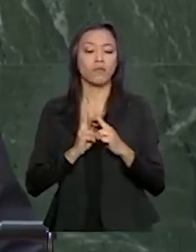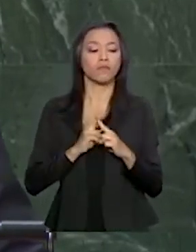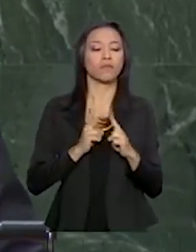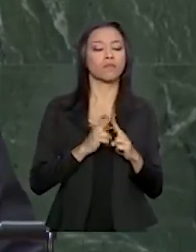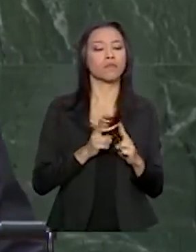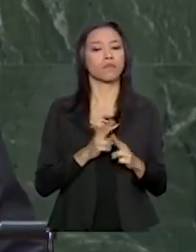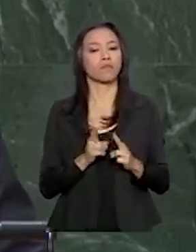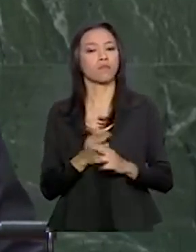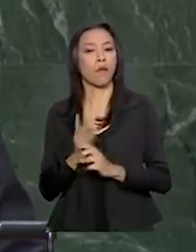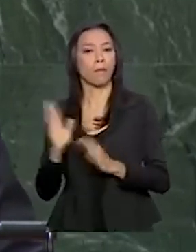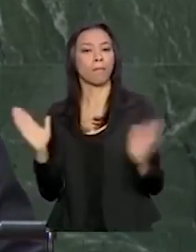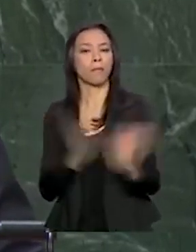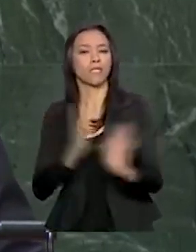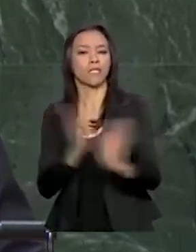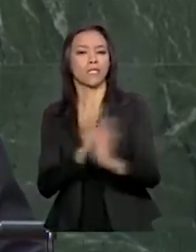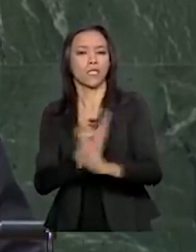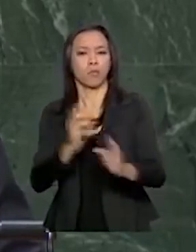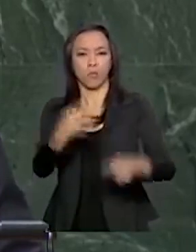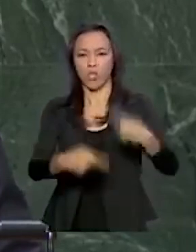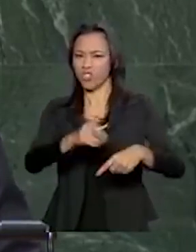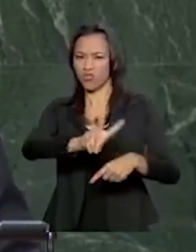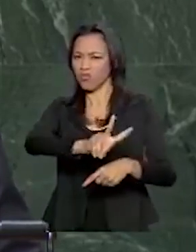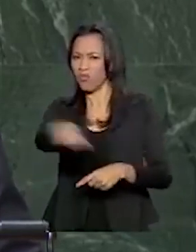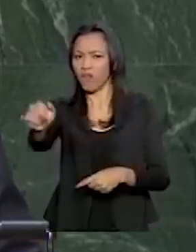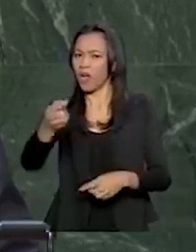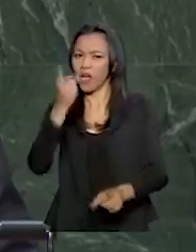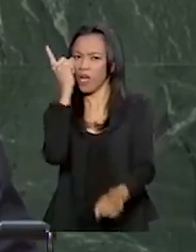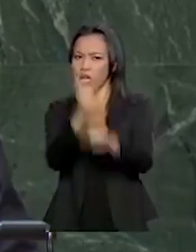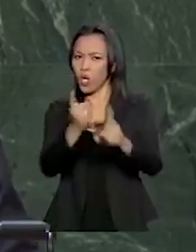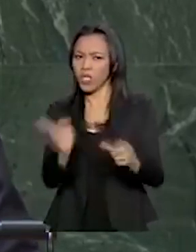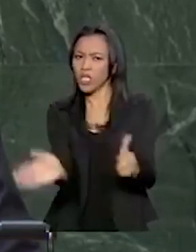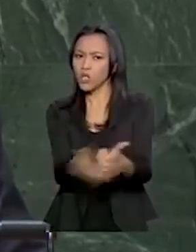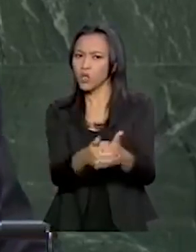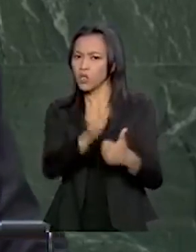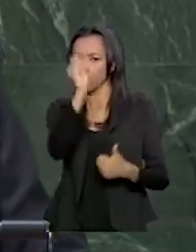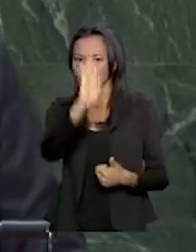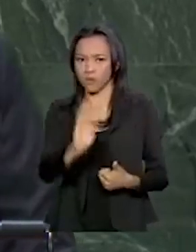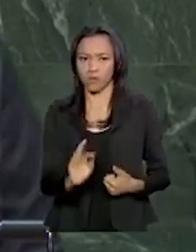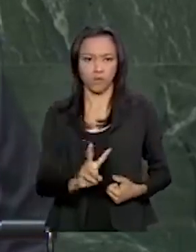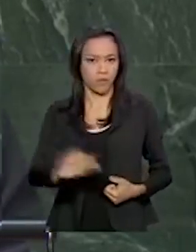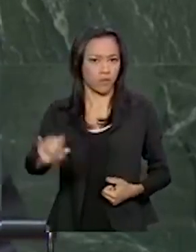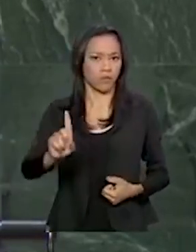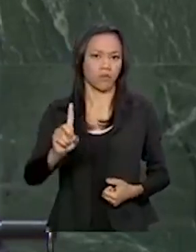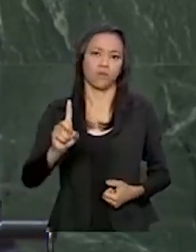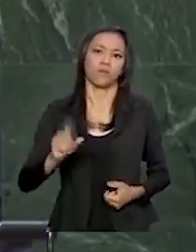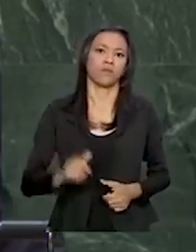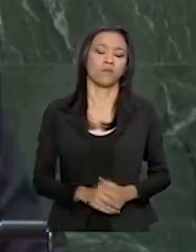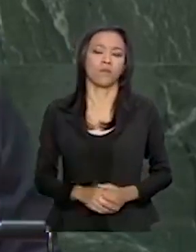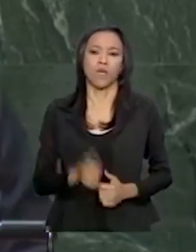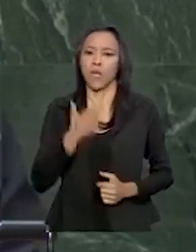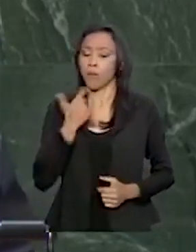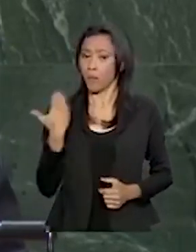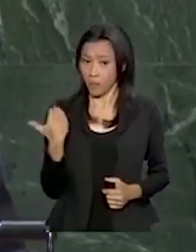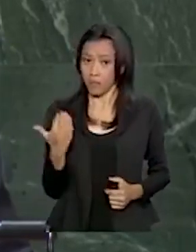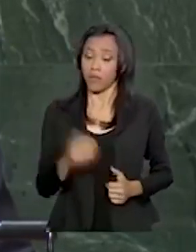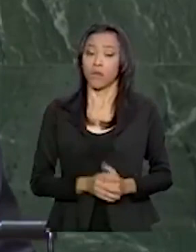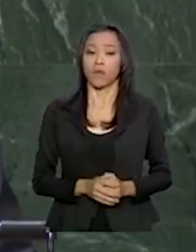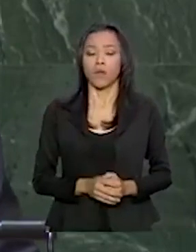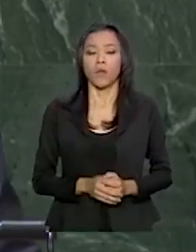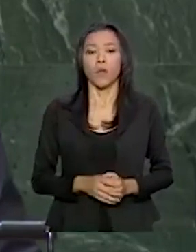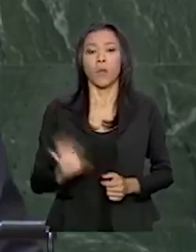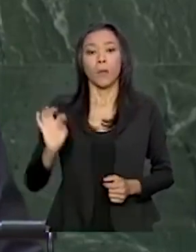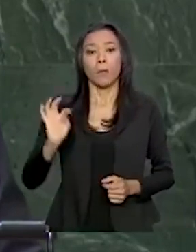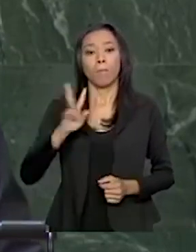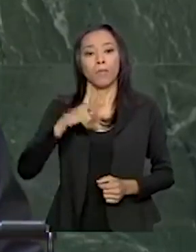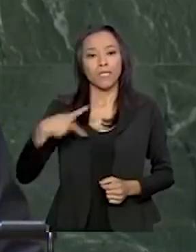políticos não mais encontrarão refúgio no Brasil. Há pouco, presidentes